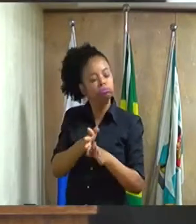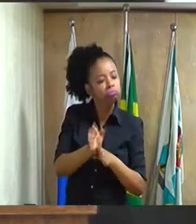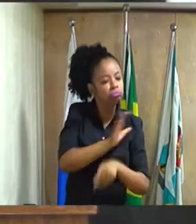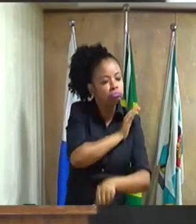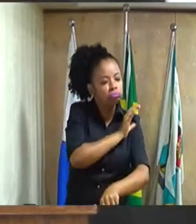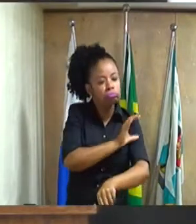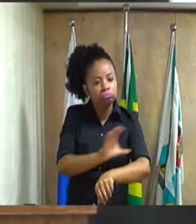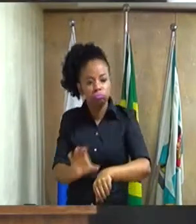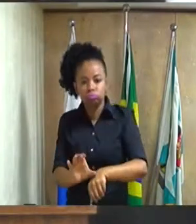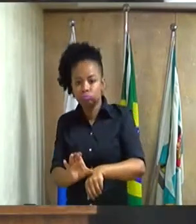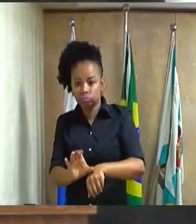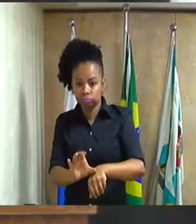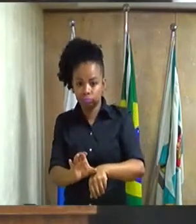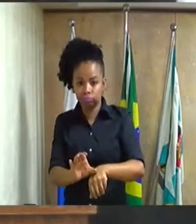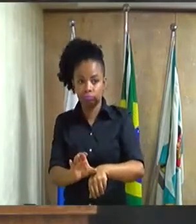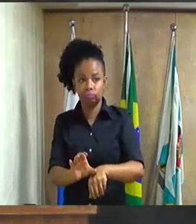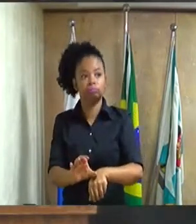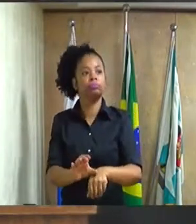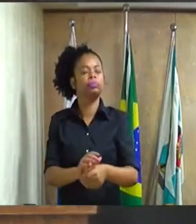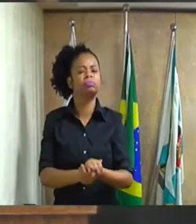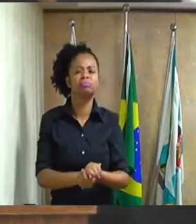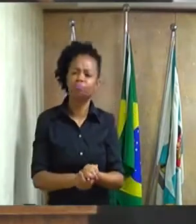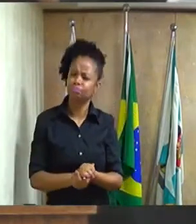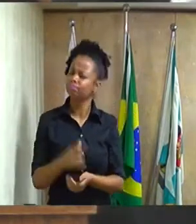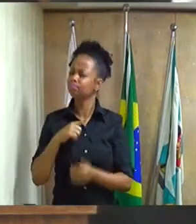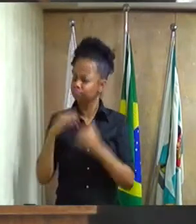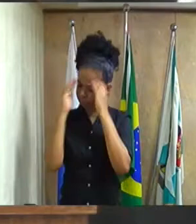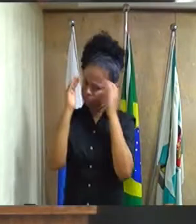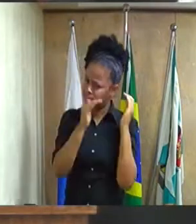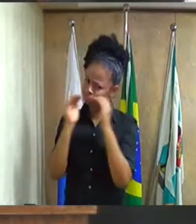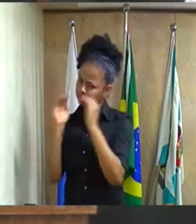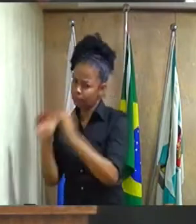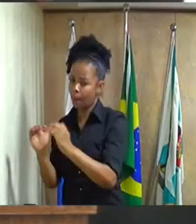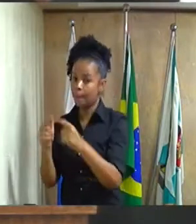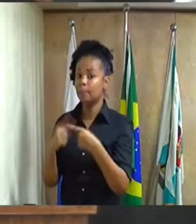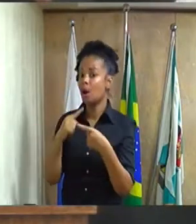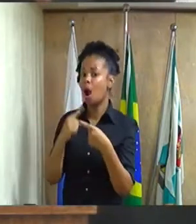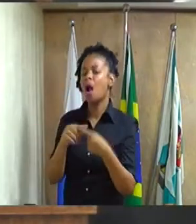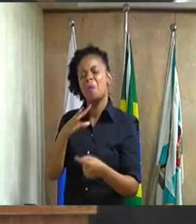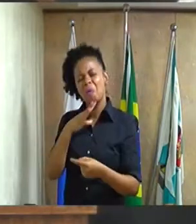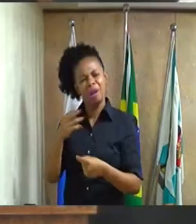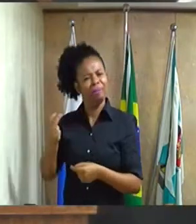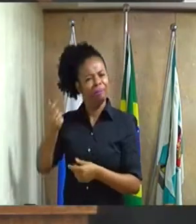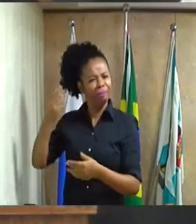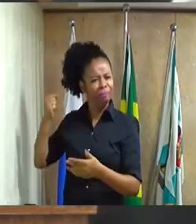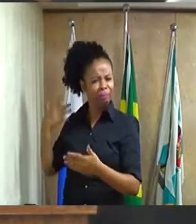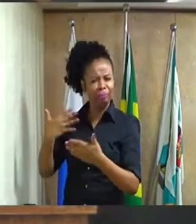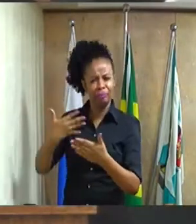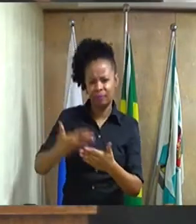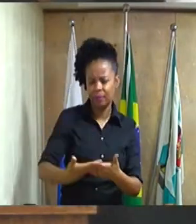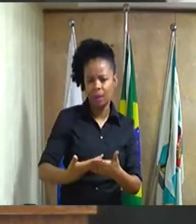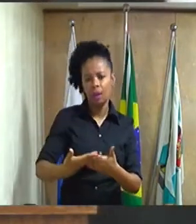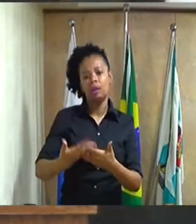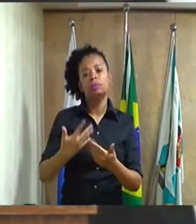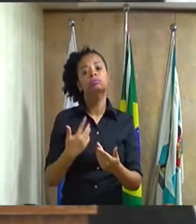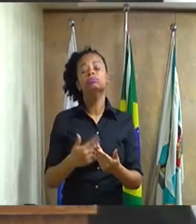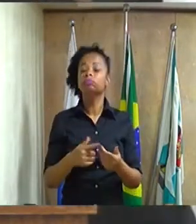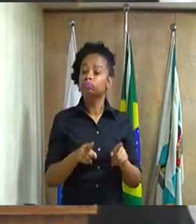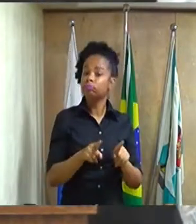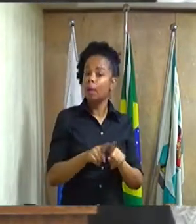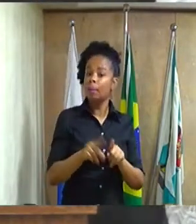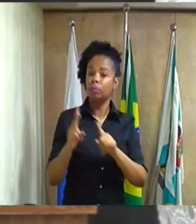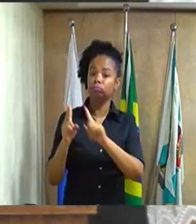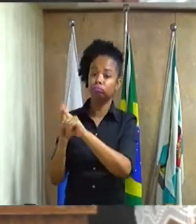certa, um certo respeito, porque a gente conhece há algum tempo aquela coisa toda, e o Fábio também.